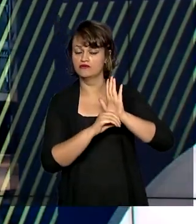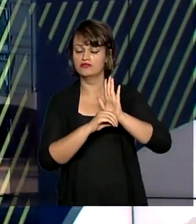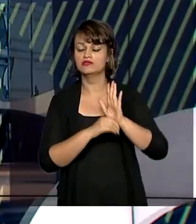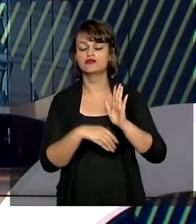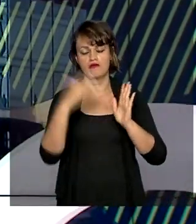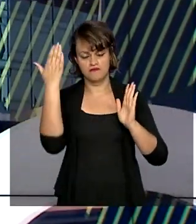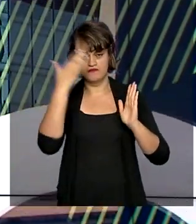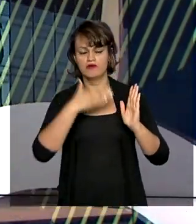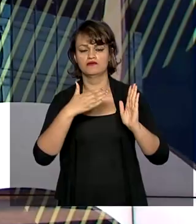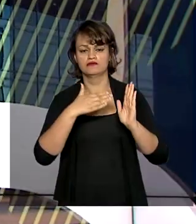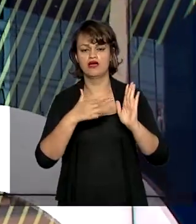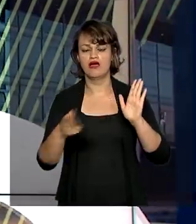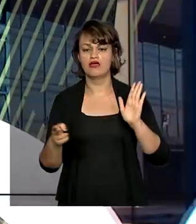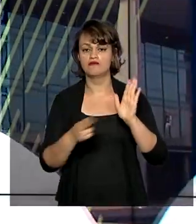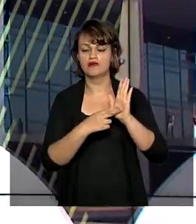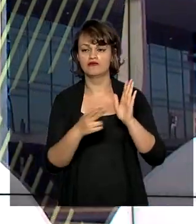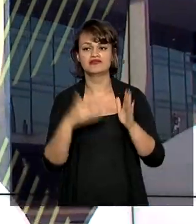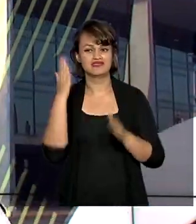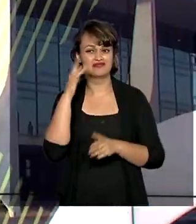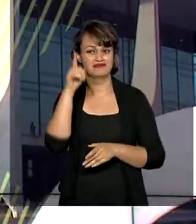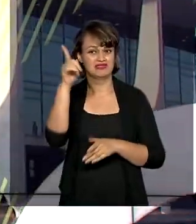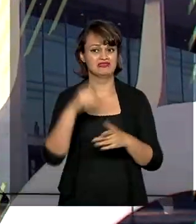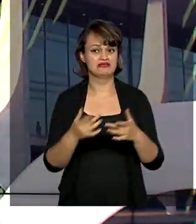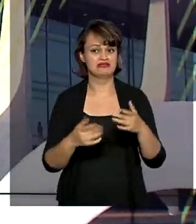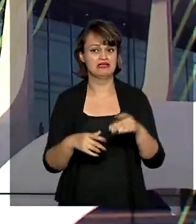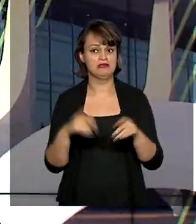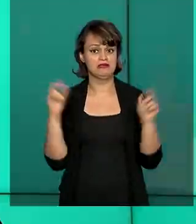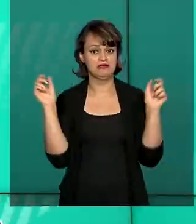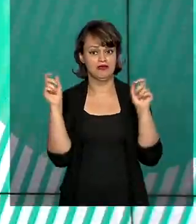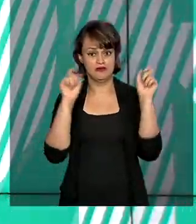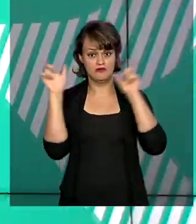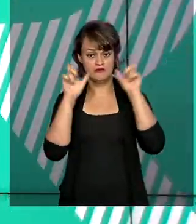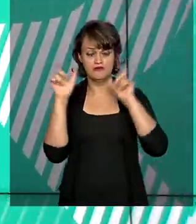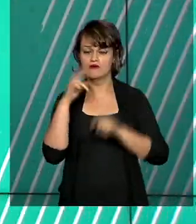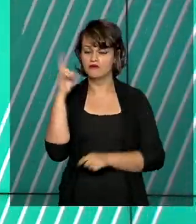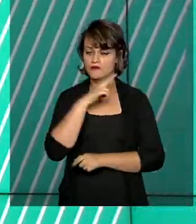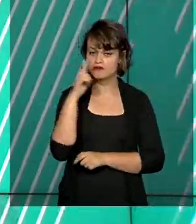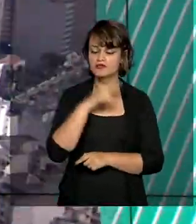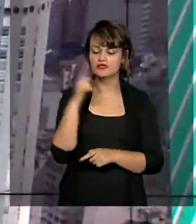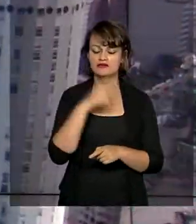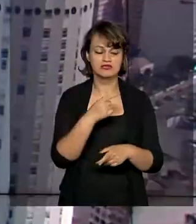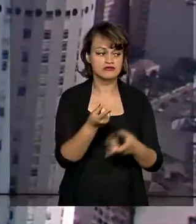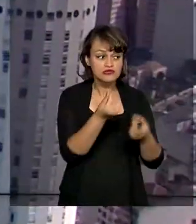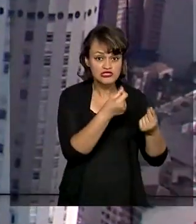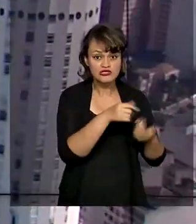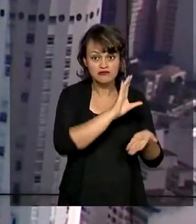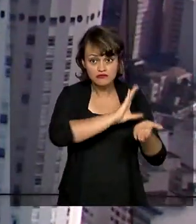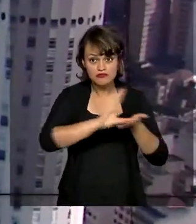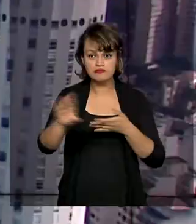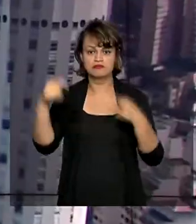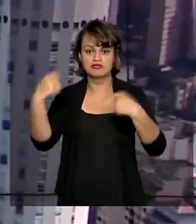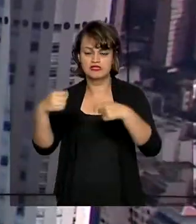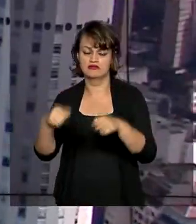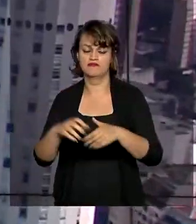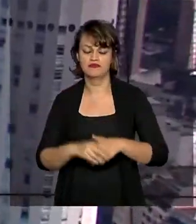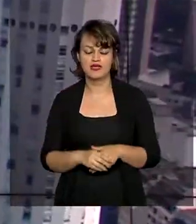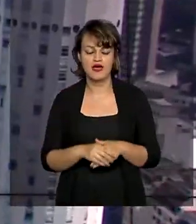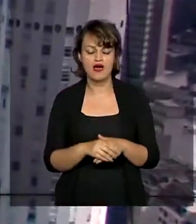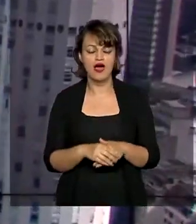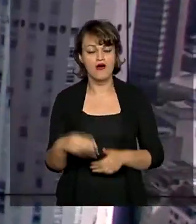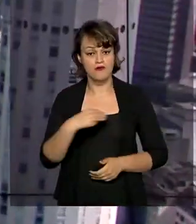reconhecimento de situação de emergência do Estado para acelerar o repasse de recursos. Hoje, o ministério já